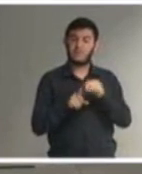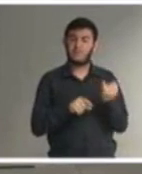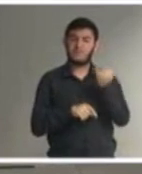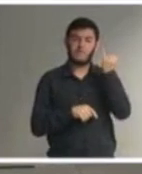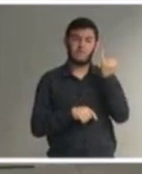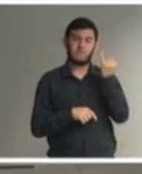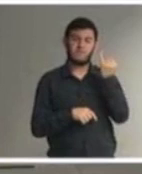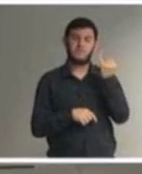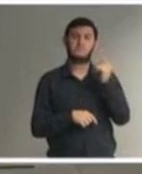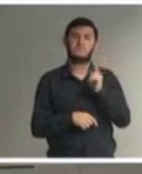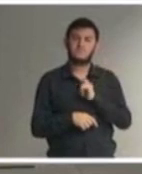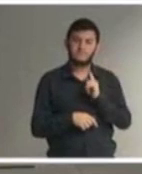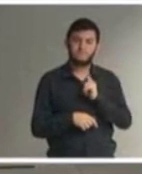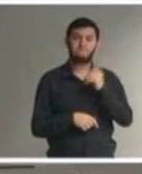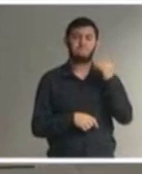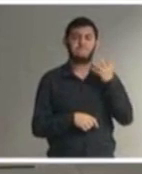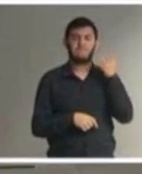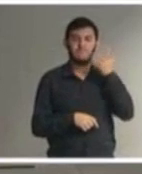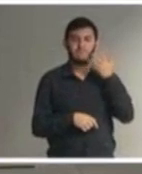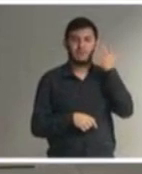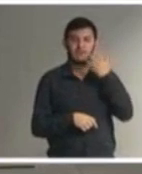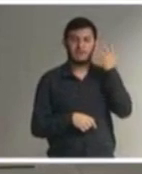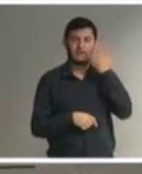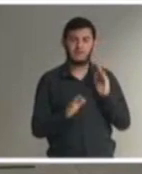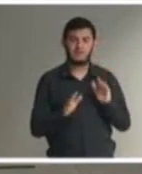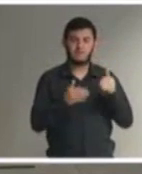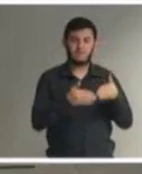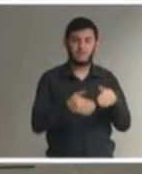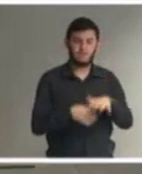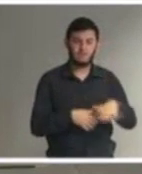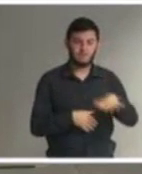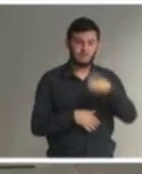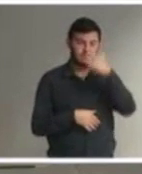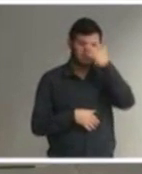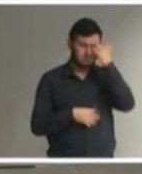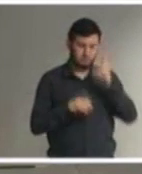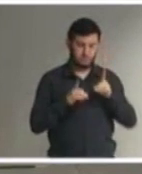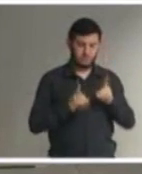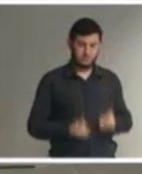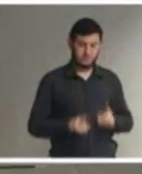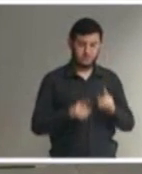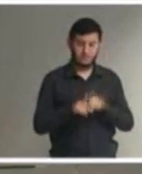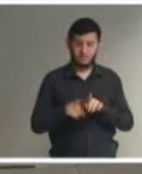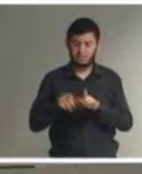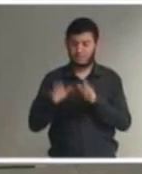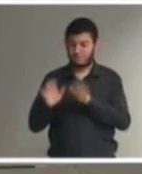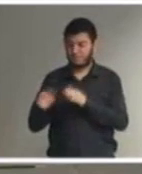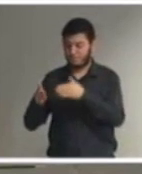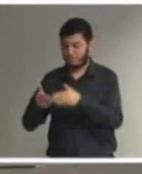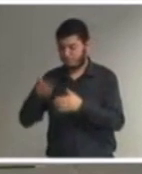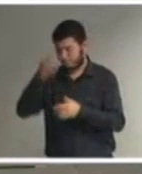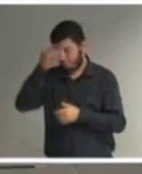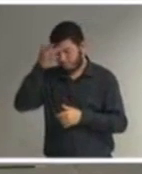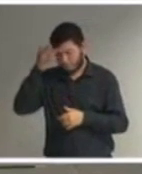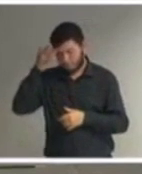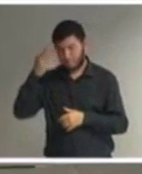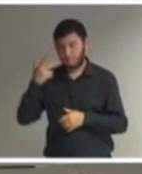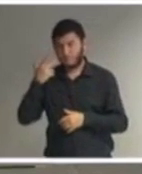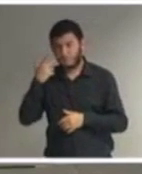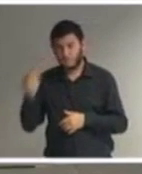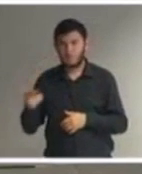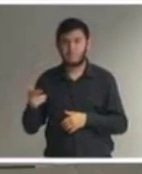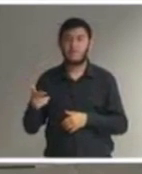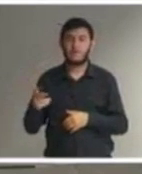palestras tanto para pessoas com deficiência e também para as pessoas sem deficiência no âmbito escolar mais